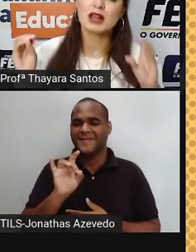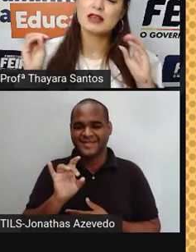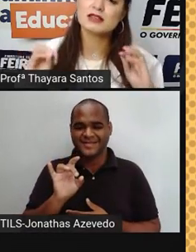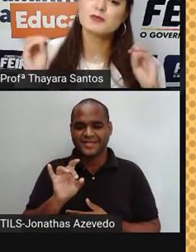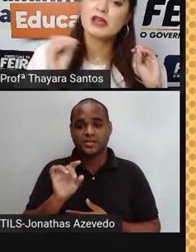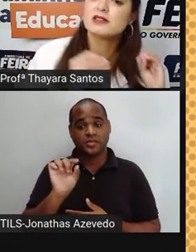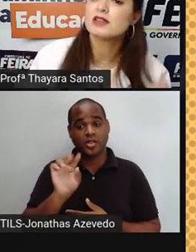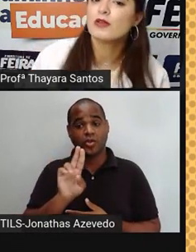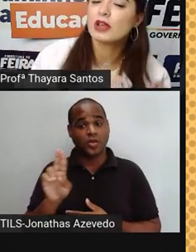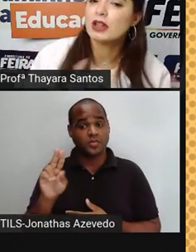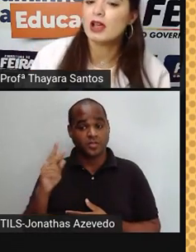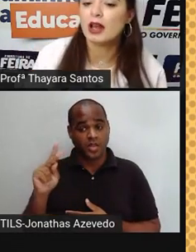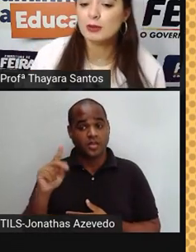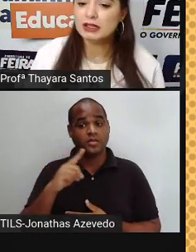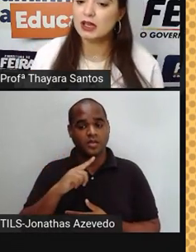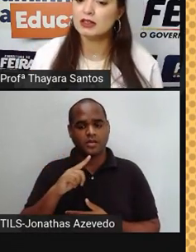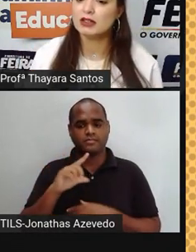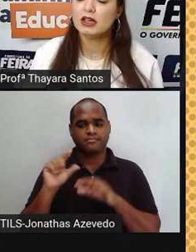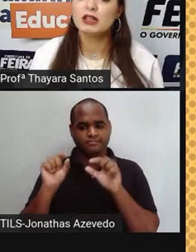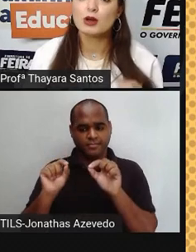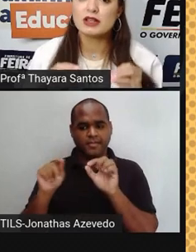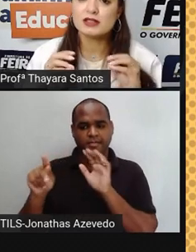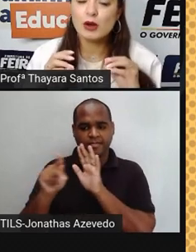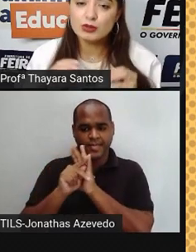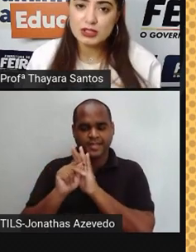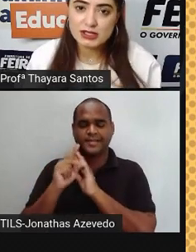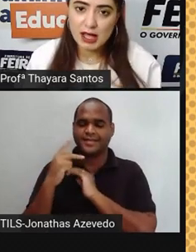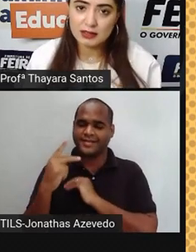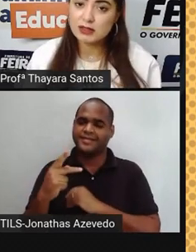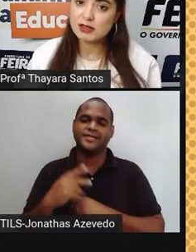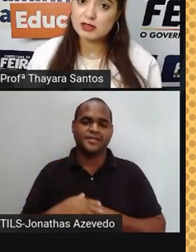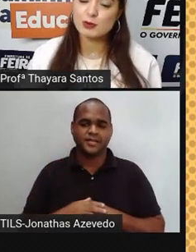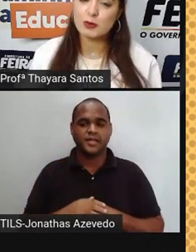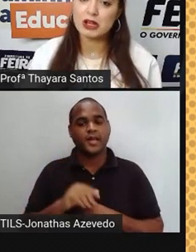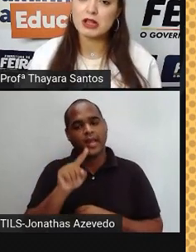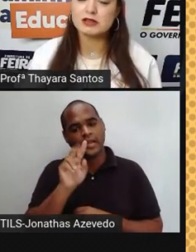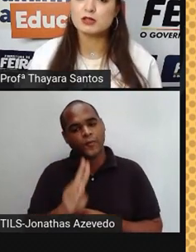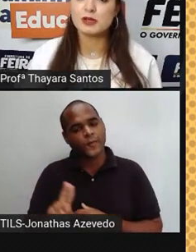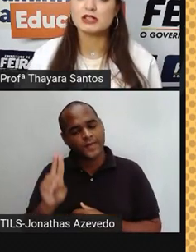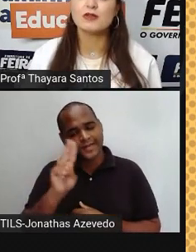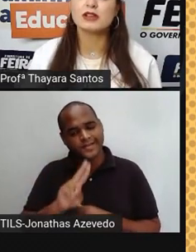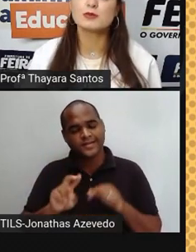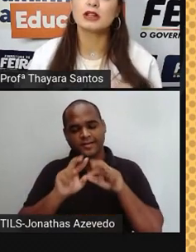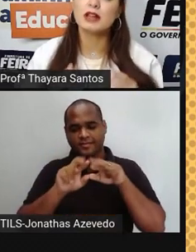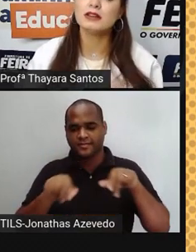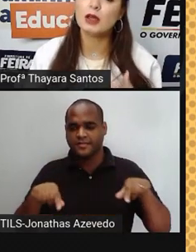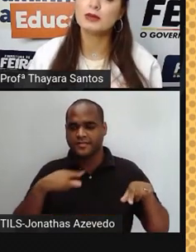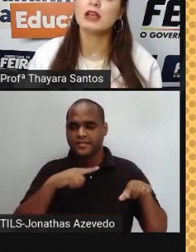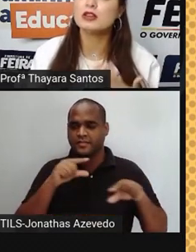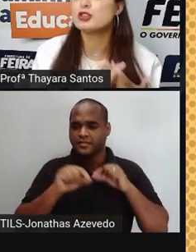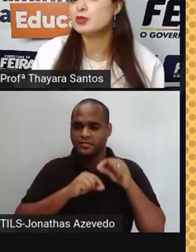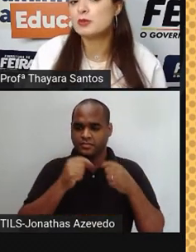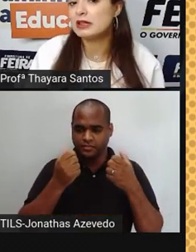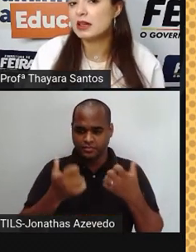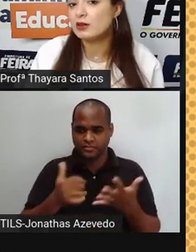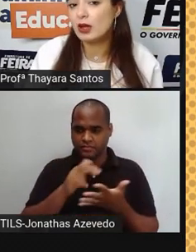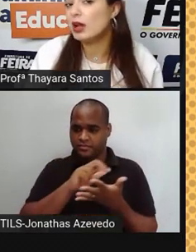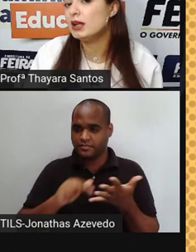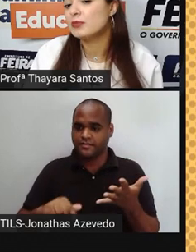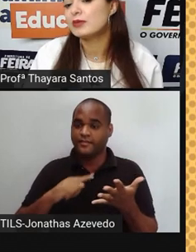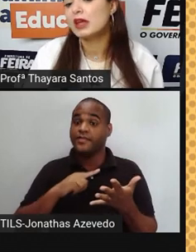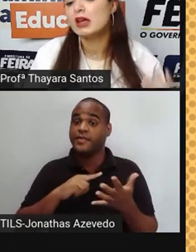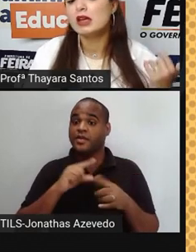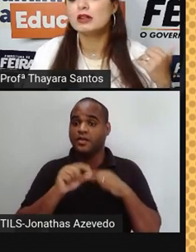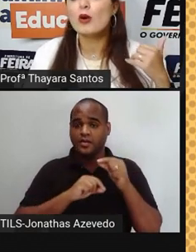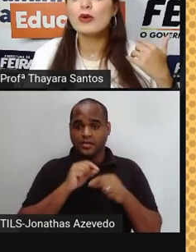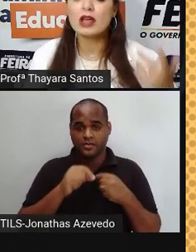dizendo, ela é específica daquela matéria. Então, elas são utilizadas, essas propriedades específicas, para determinar que tipo de matéria tem